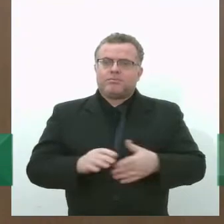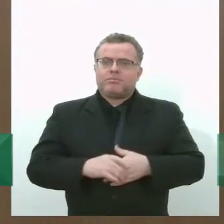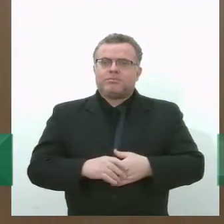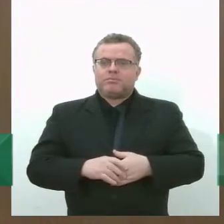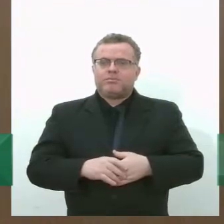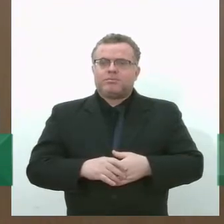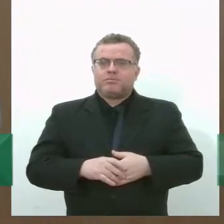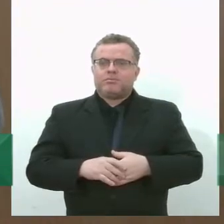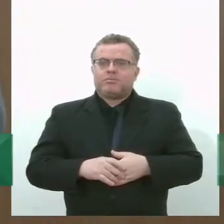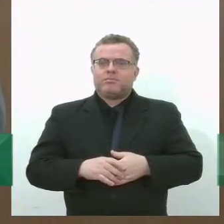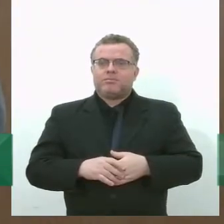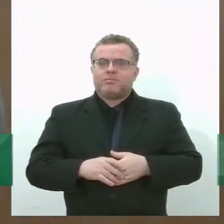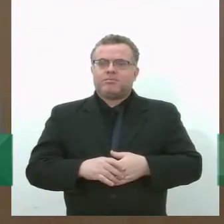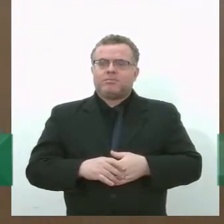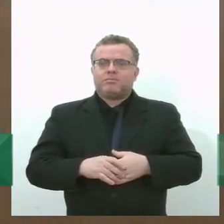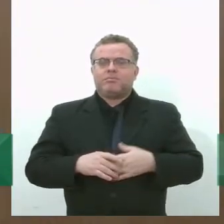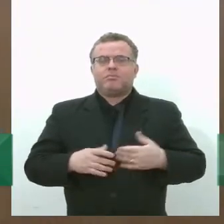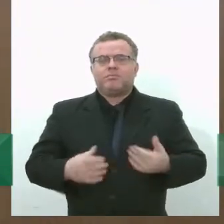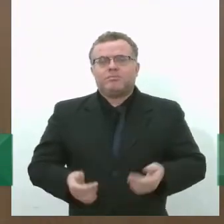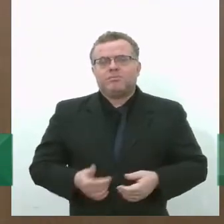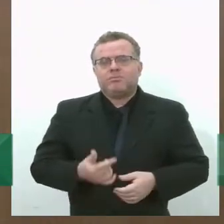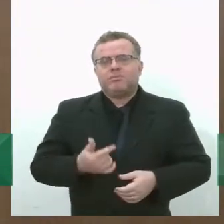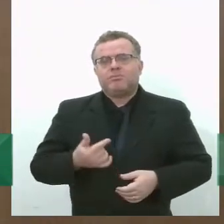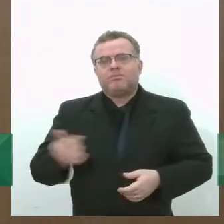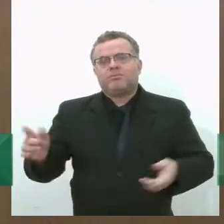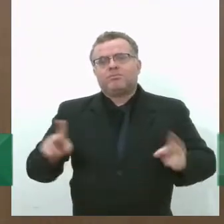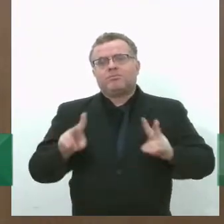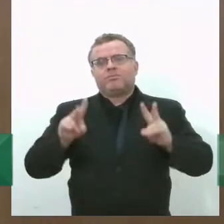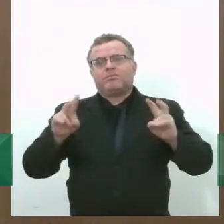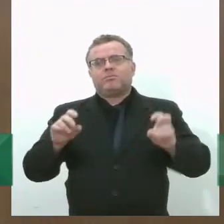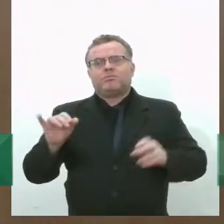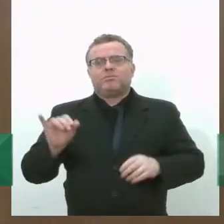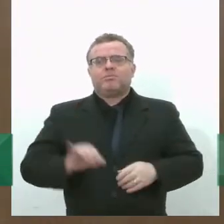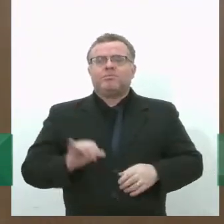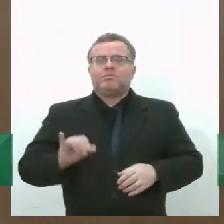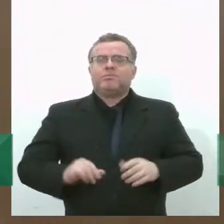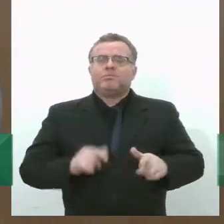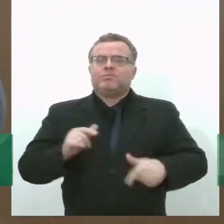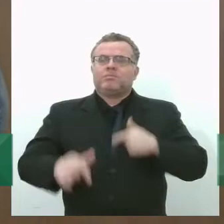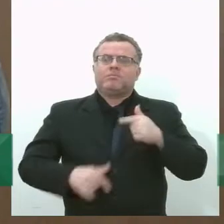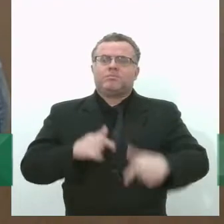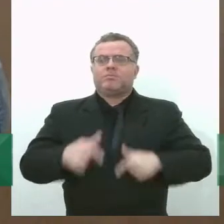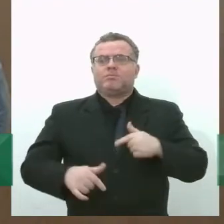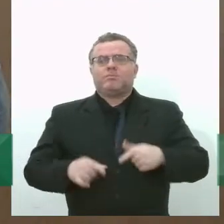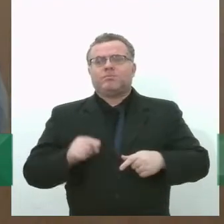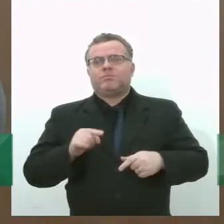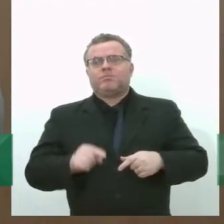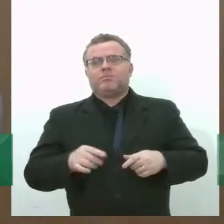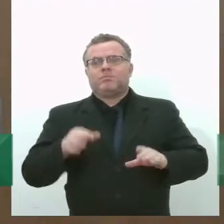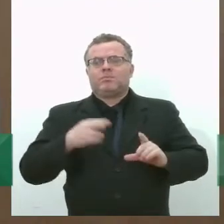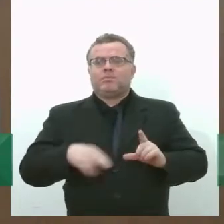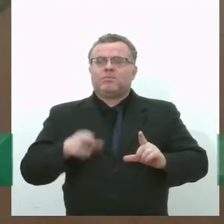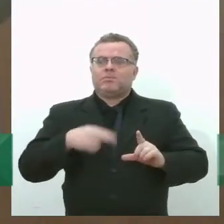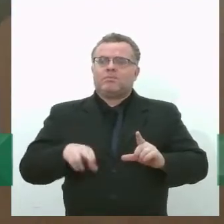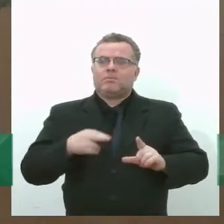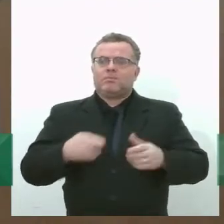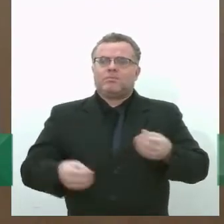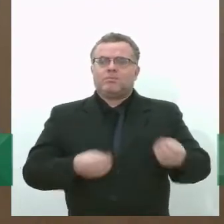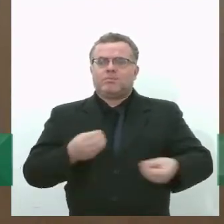um ponto importante dessa discussão é a atuação dos catadores e recicladores. Como é que você,